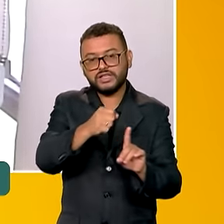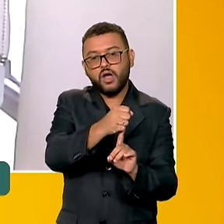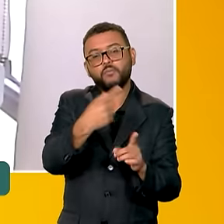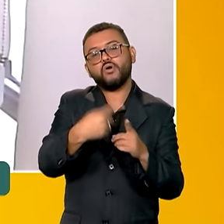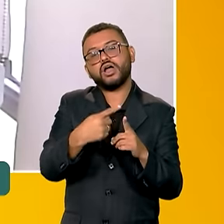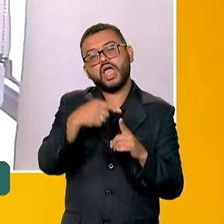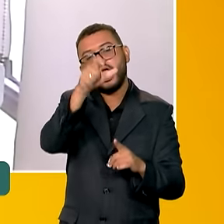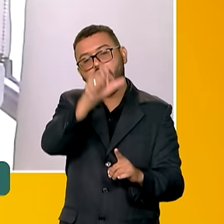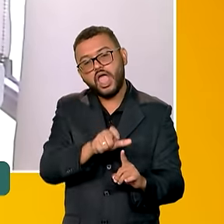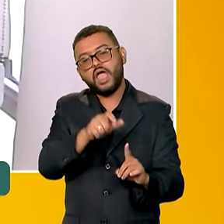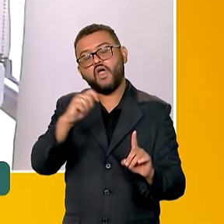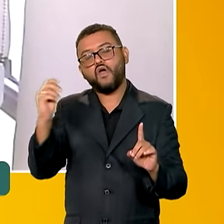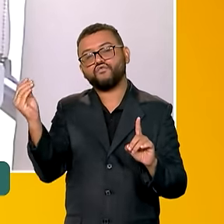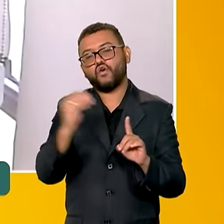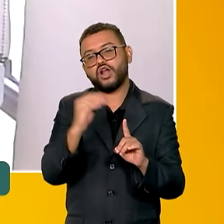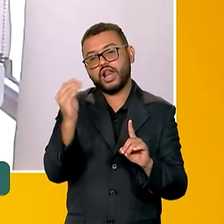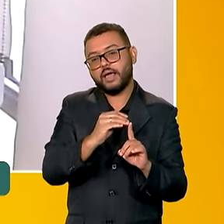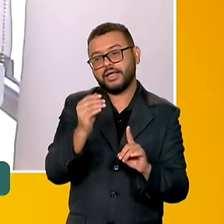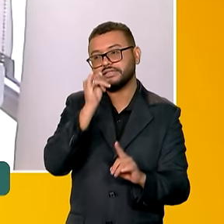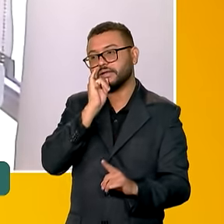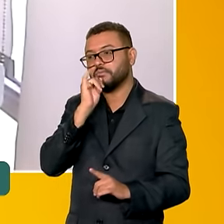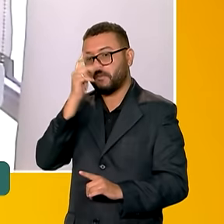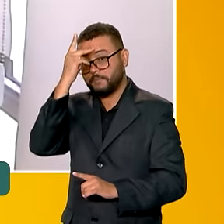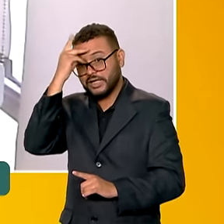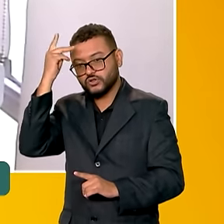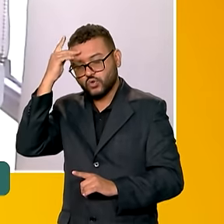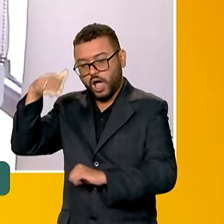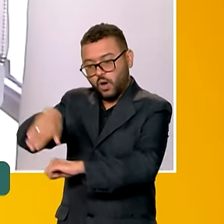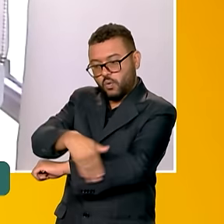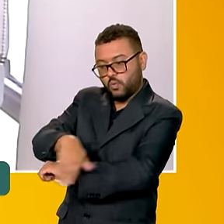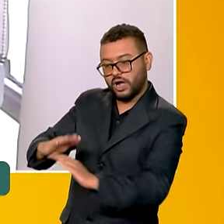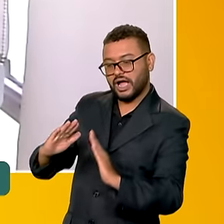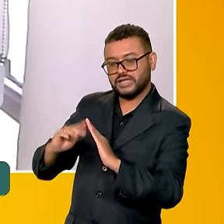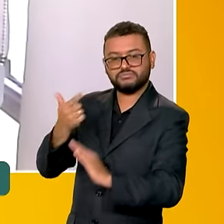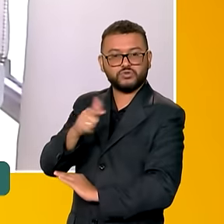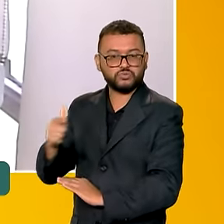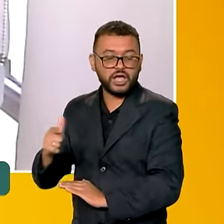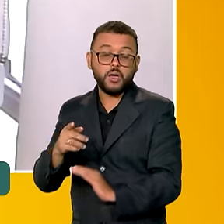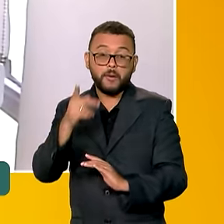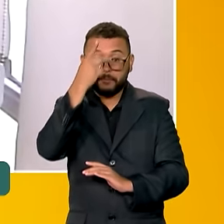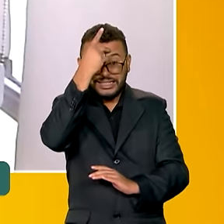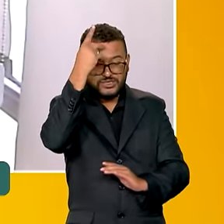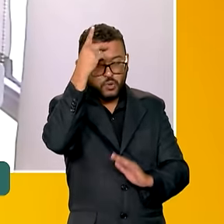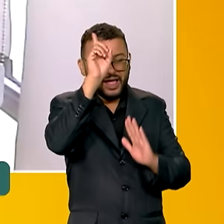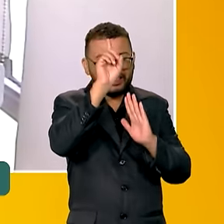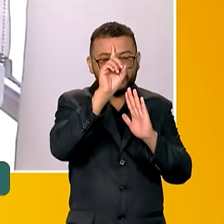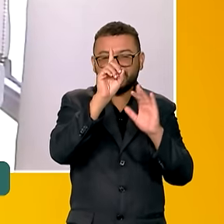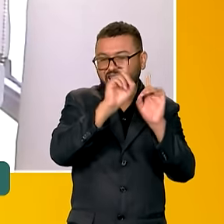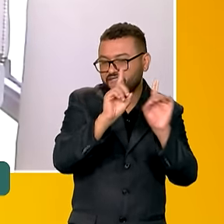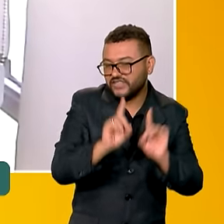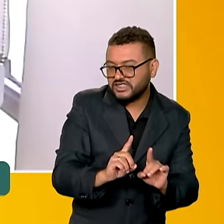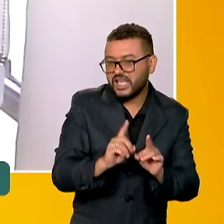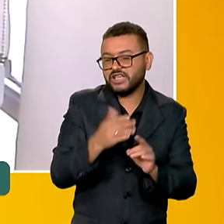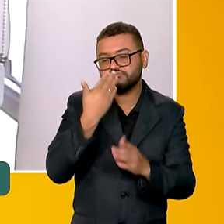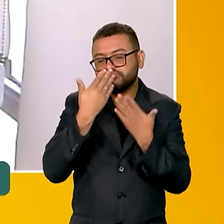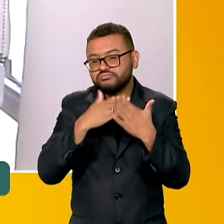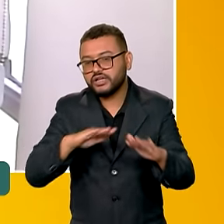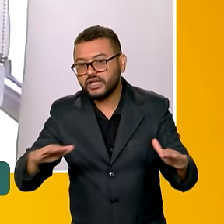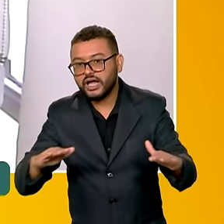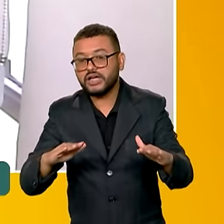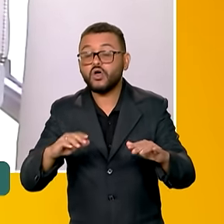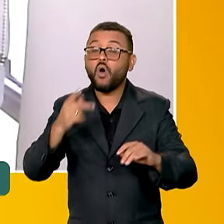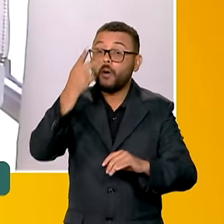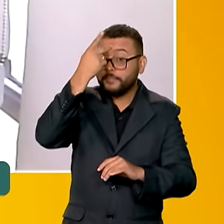vulnerabilizados, como pessoas em situação de rua, pessoas com deficiência, crianças e adolescentes, pessoas